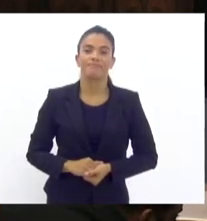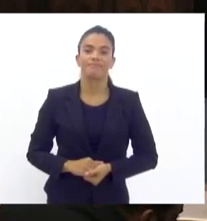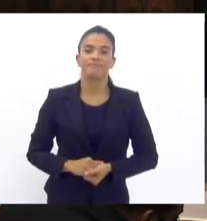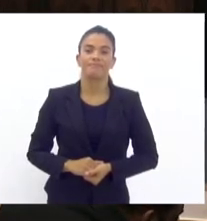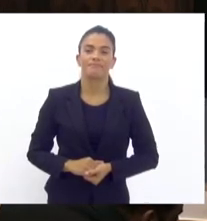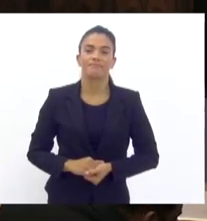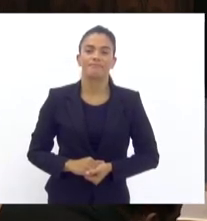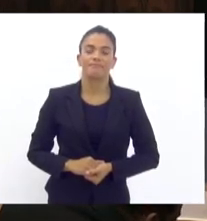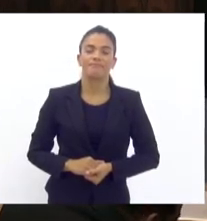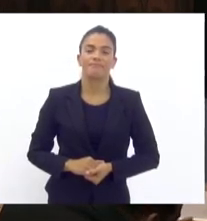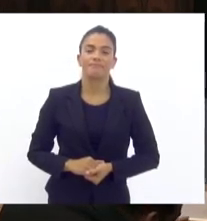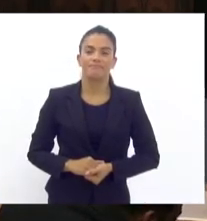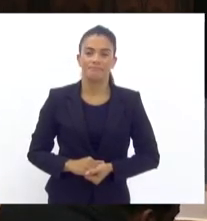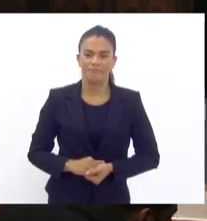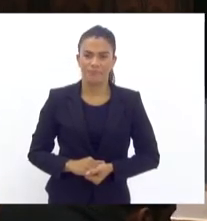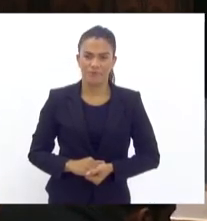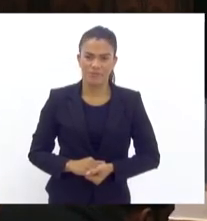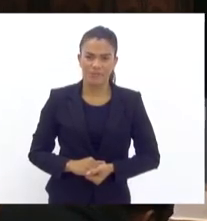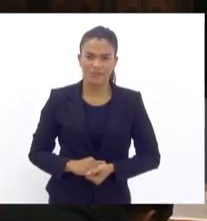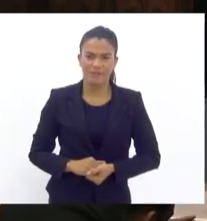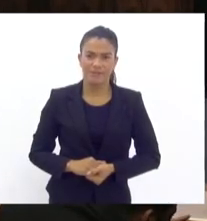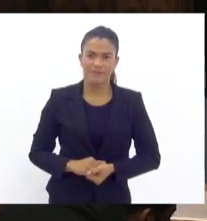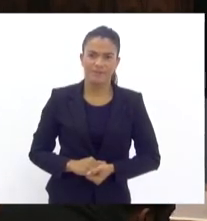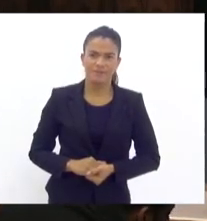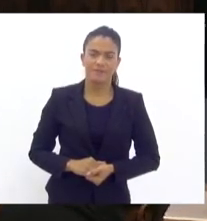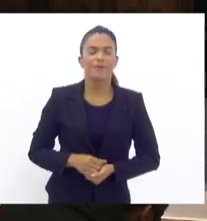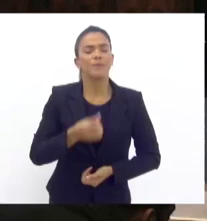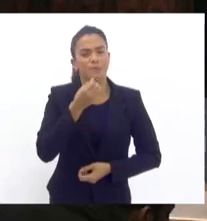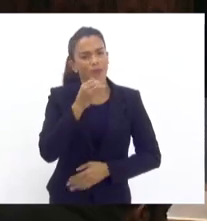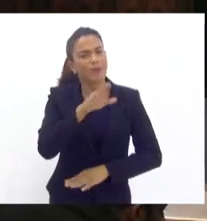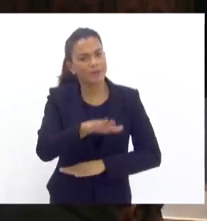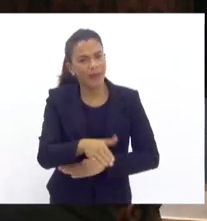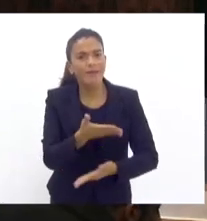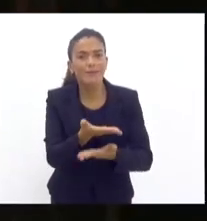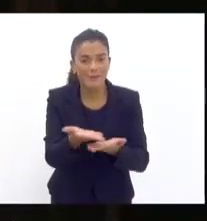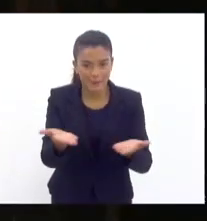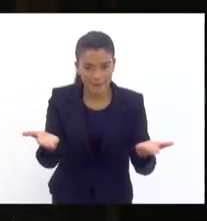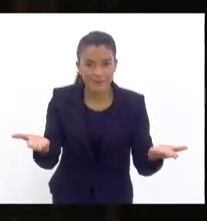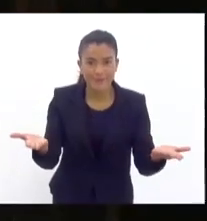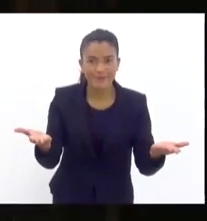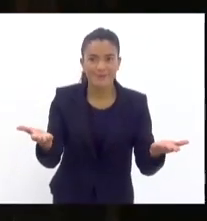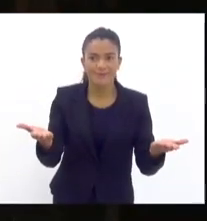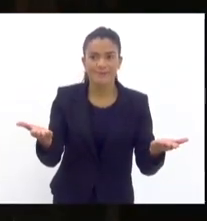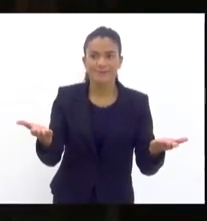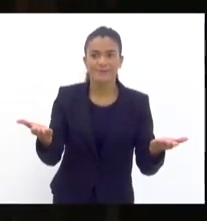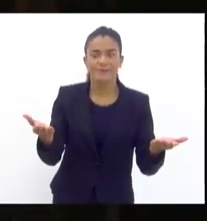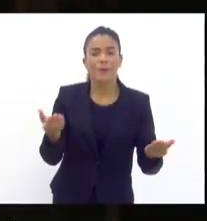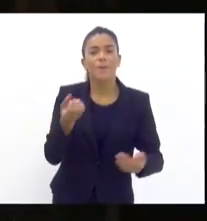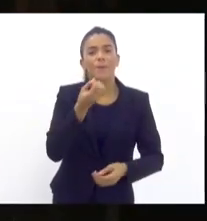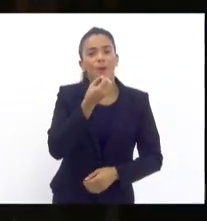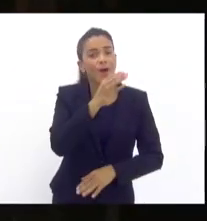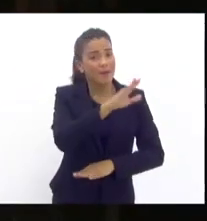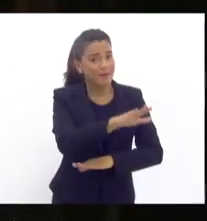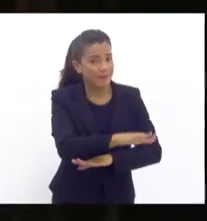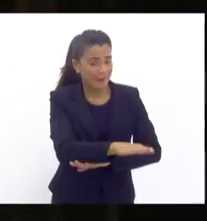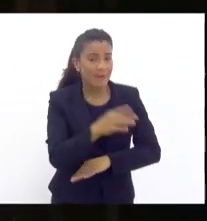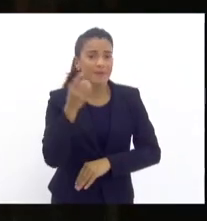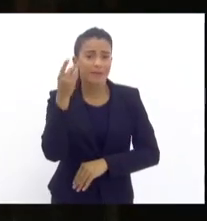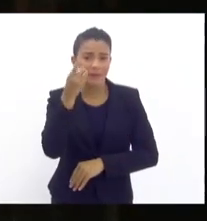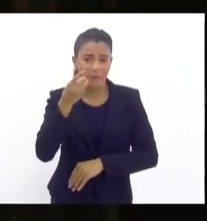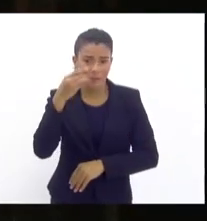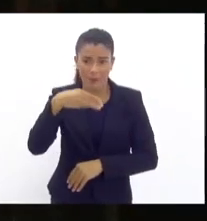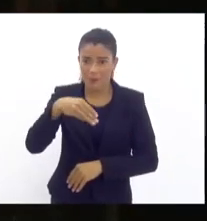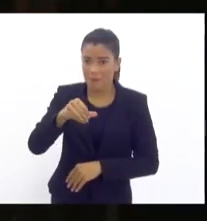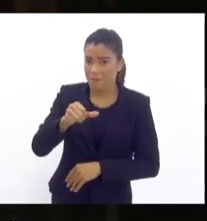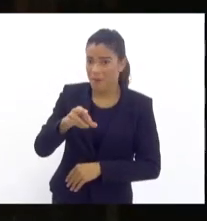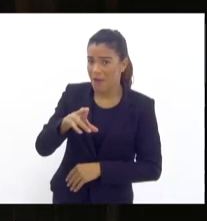Boa tarde a todos. Boa tarde ao deputado Márcio Alberto,